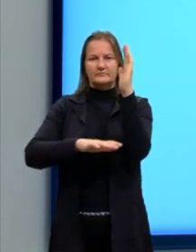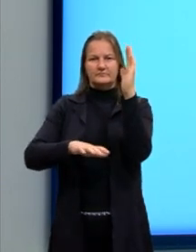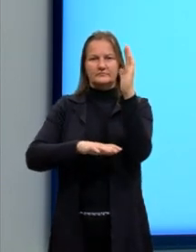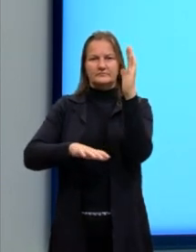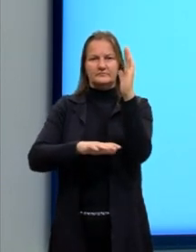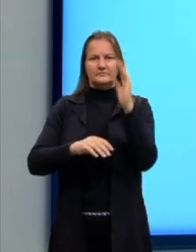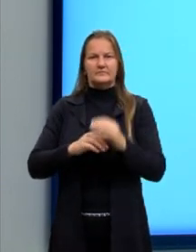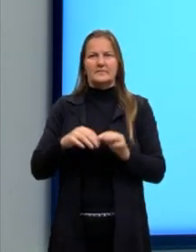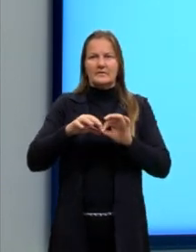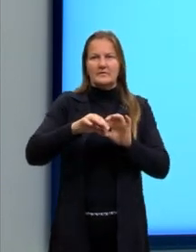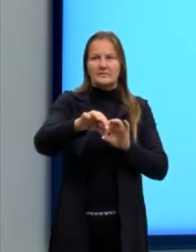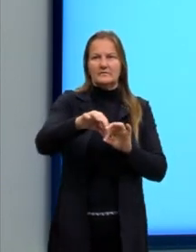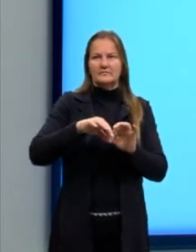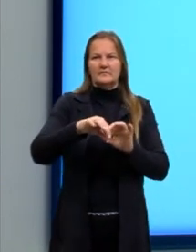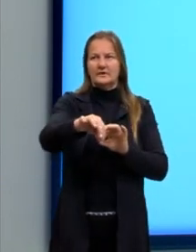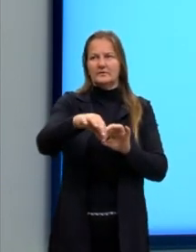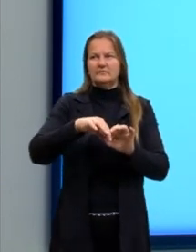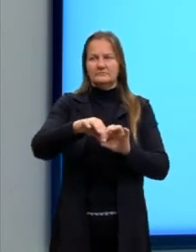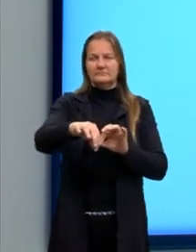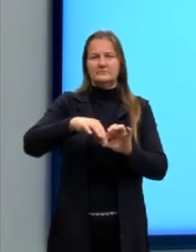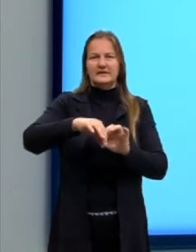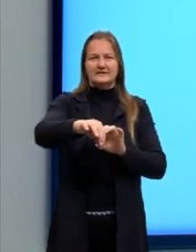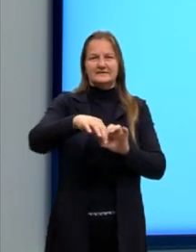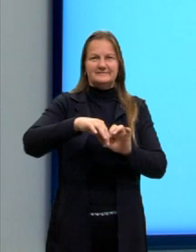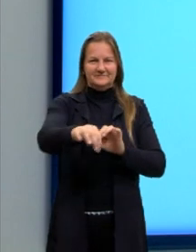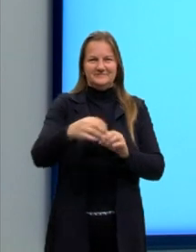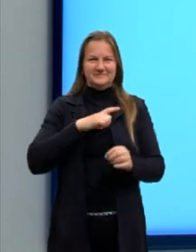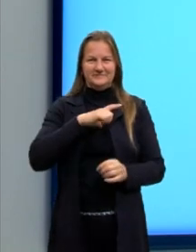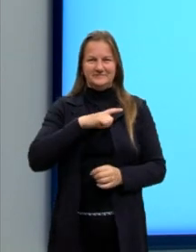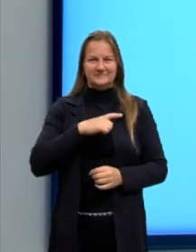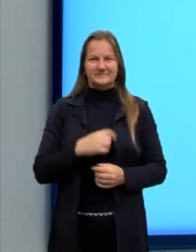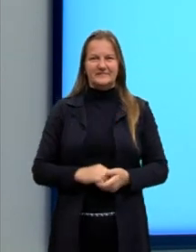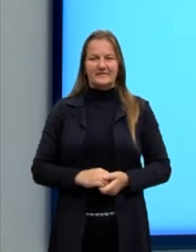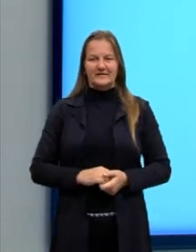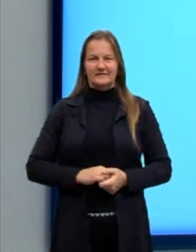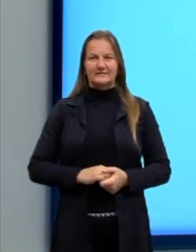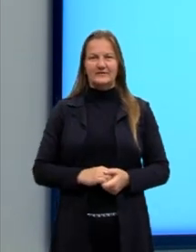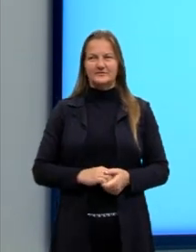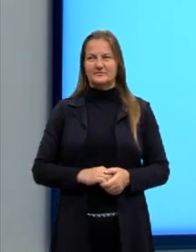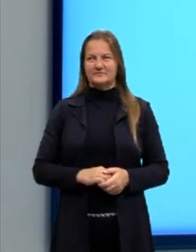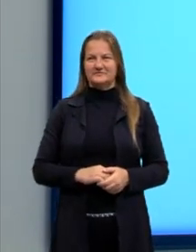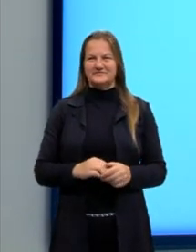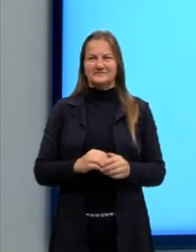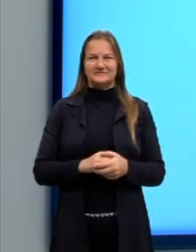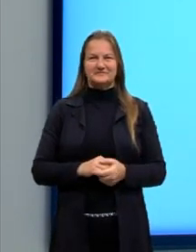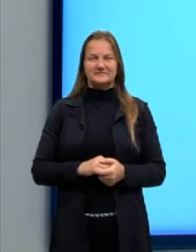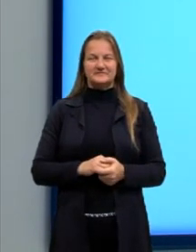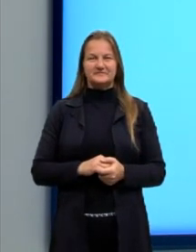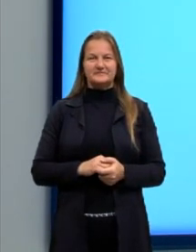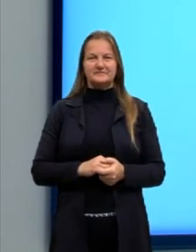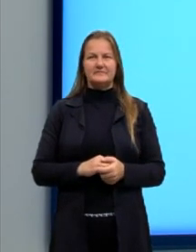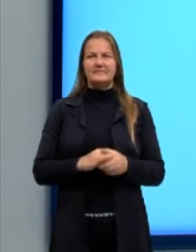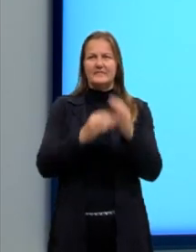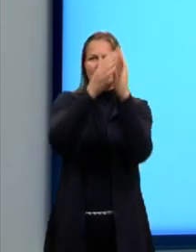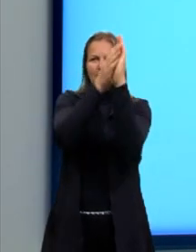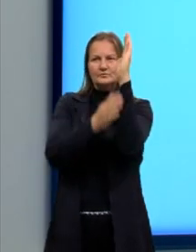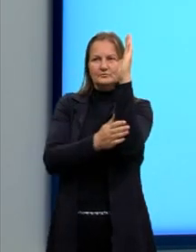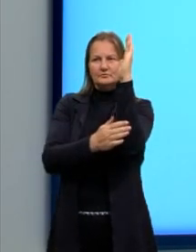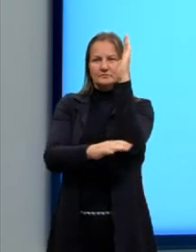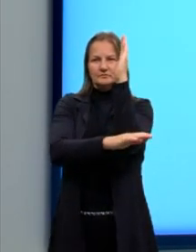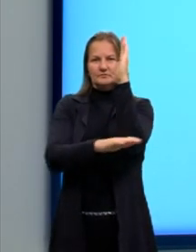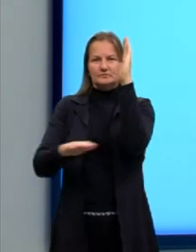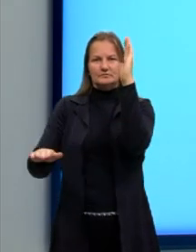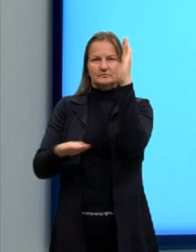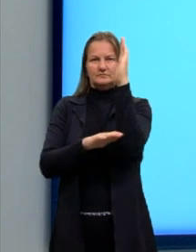a distância entre um ponto e uma reta. Aqui na imagem nós temos então ali, né? Os nossos dois